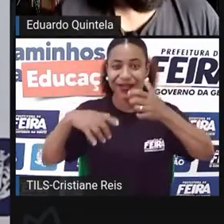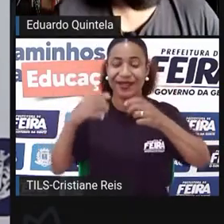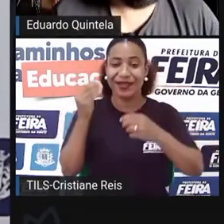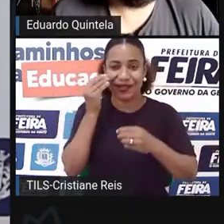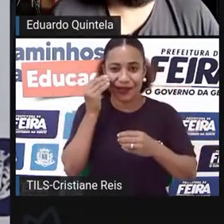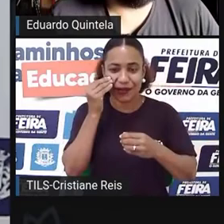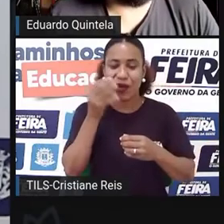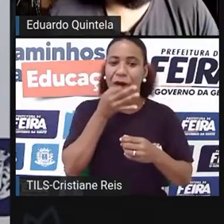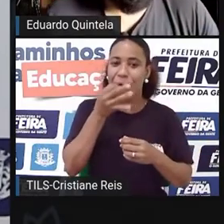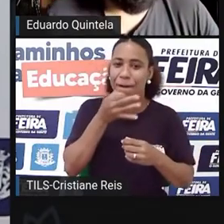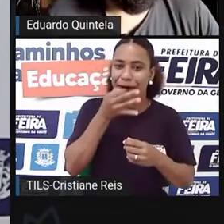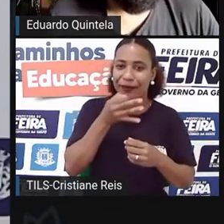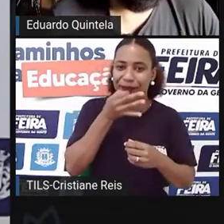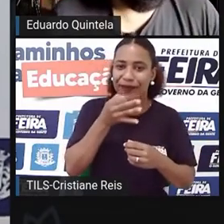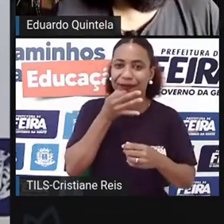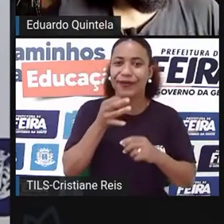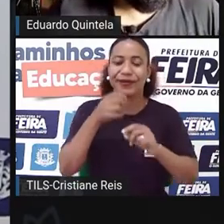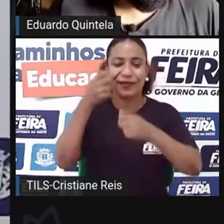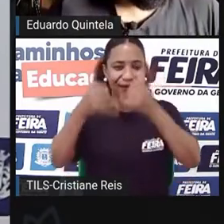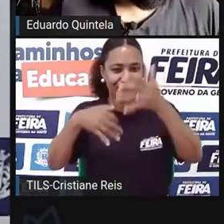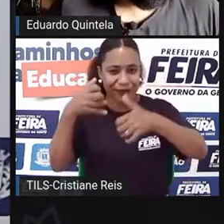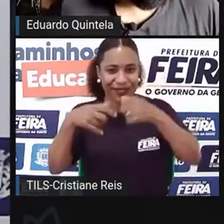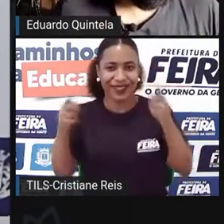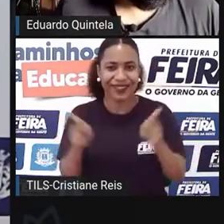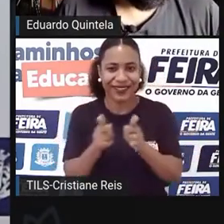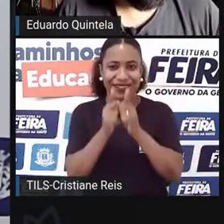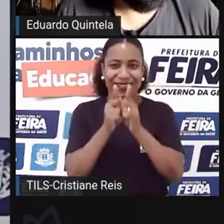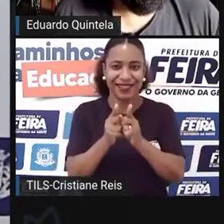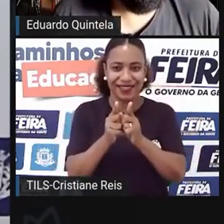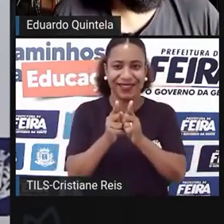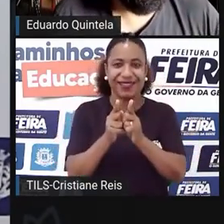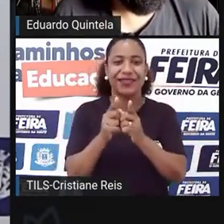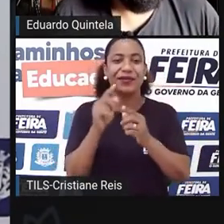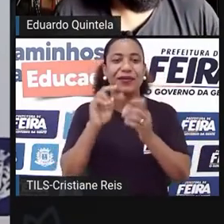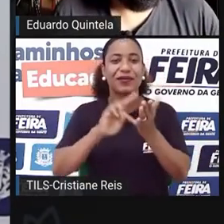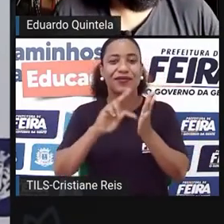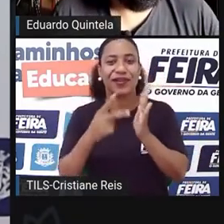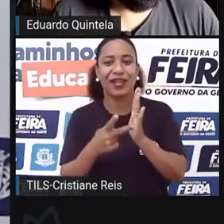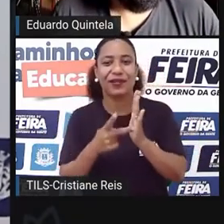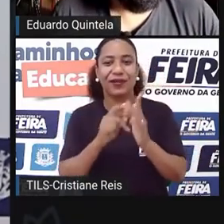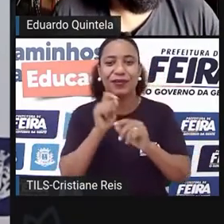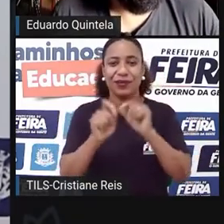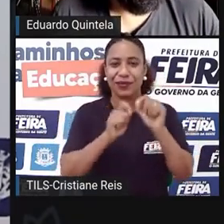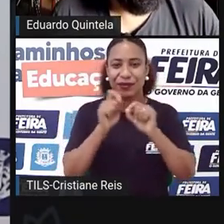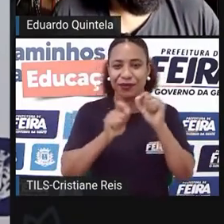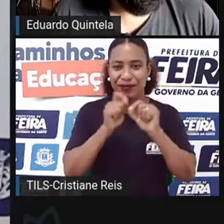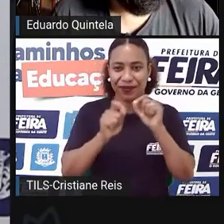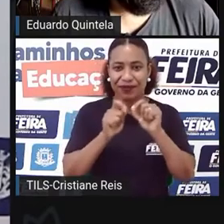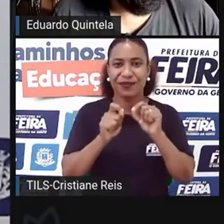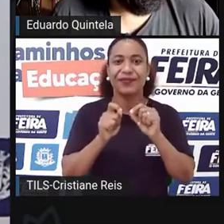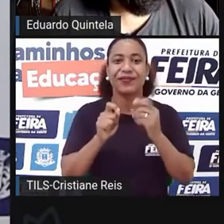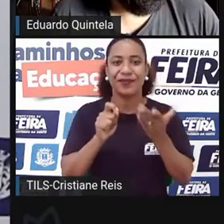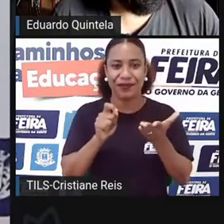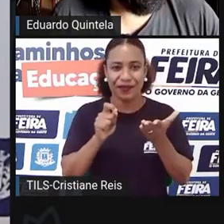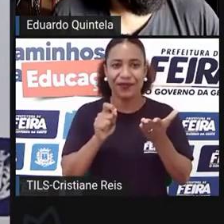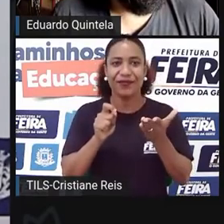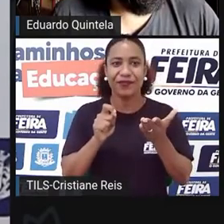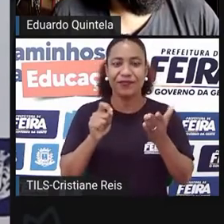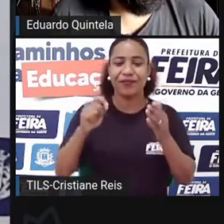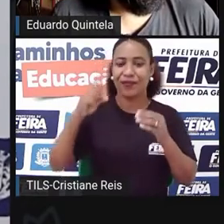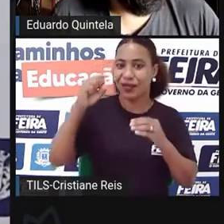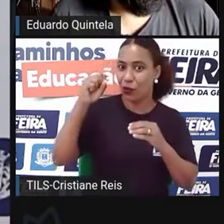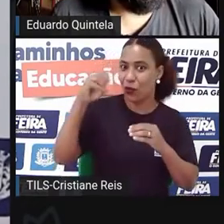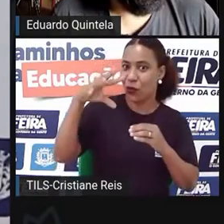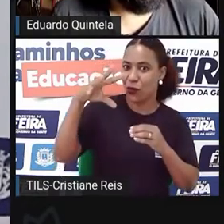você vai comentando, certo? Vai falando o que é que elas significam e também, como você falou mais cedo, a questão da